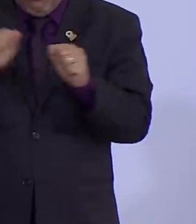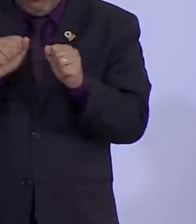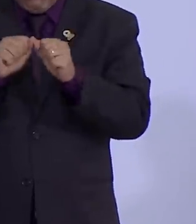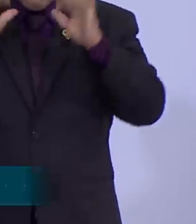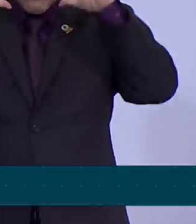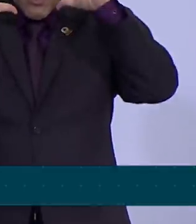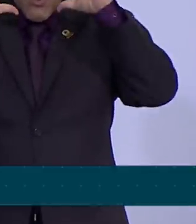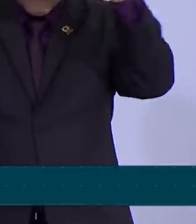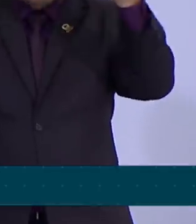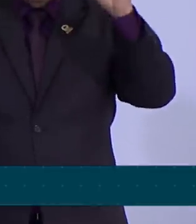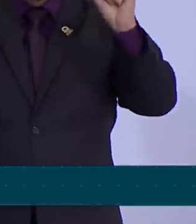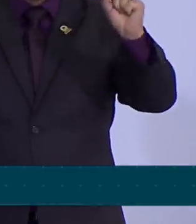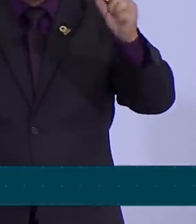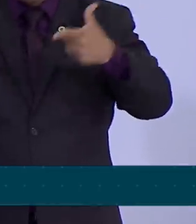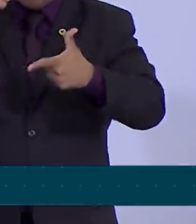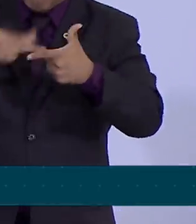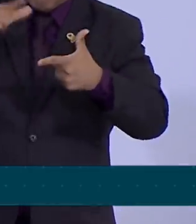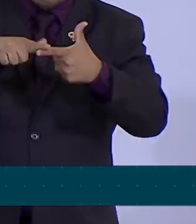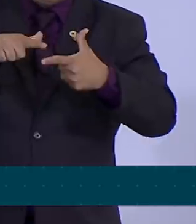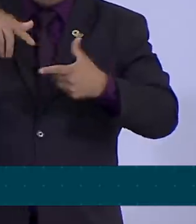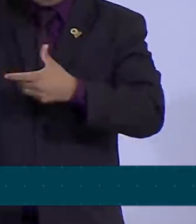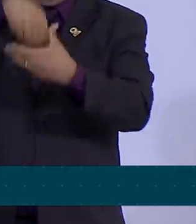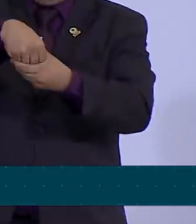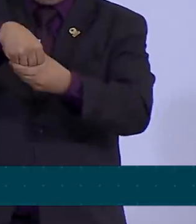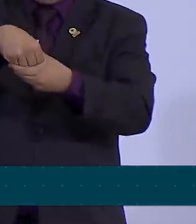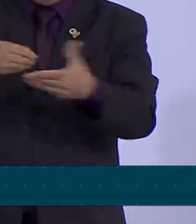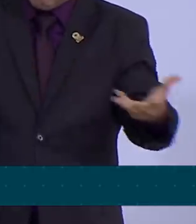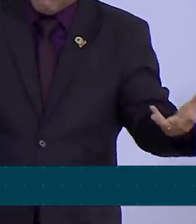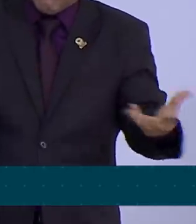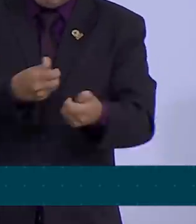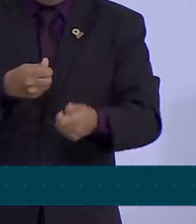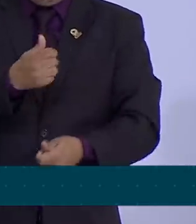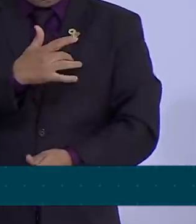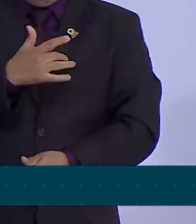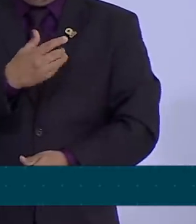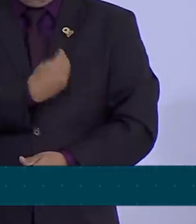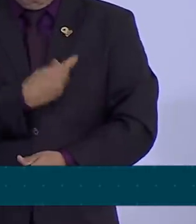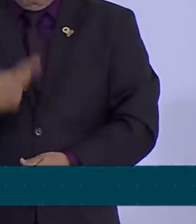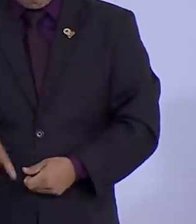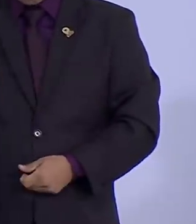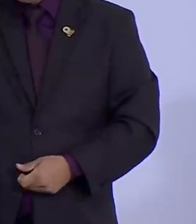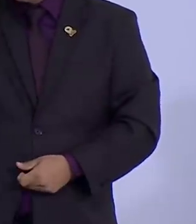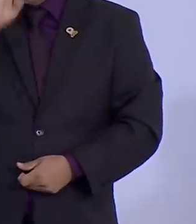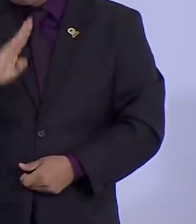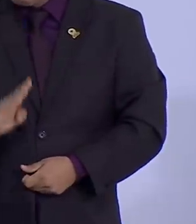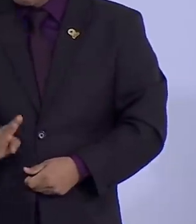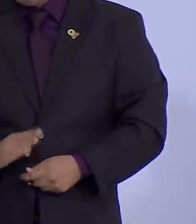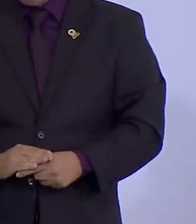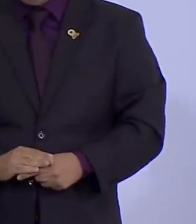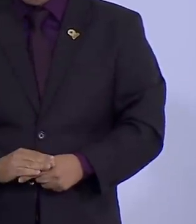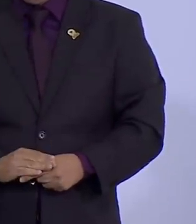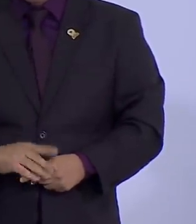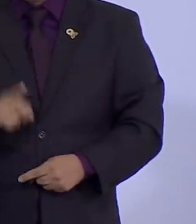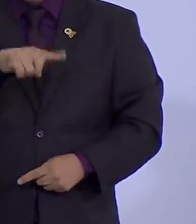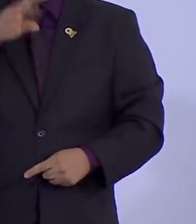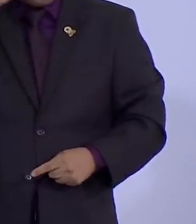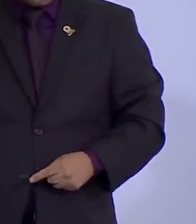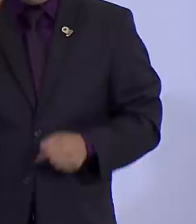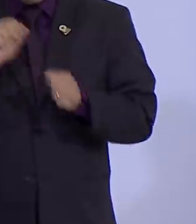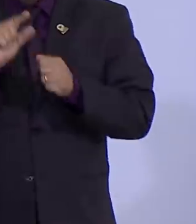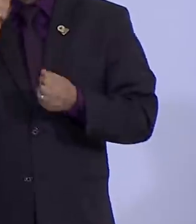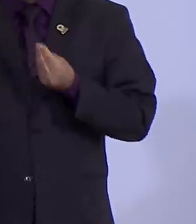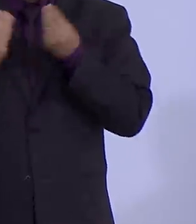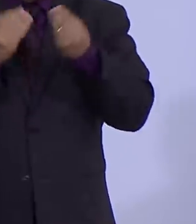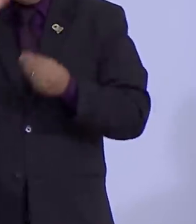de um problema que é imperioso para a qualidade de vida dos brasileiros é algo que nós só podemos fazer em parceria,